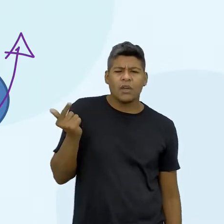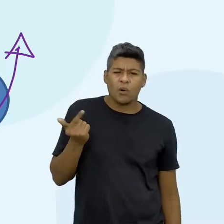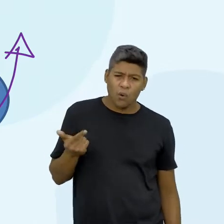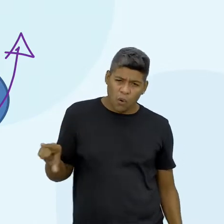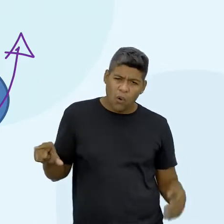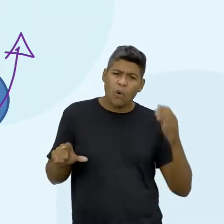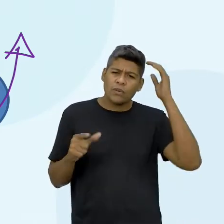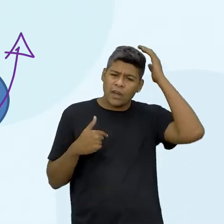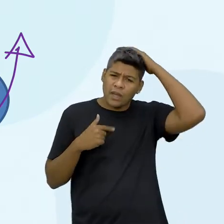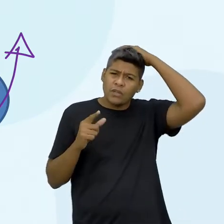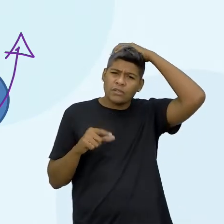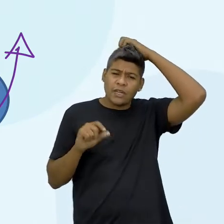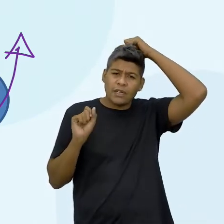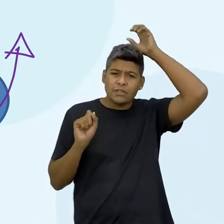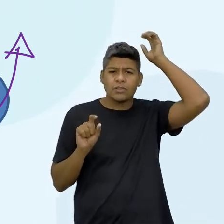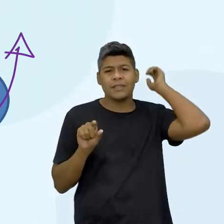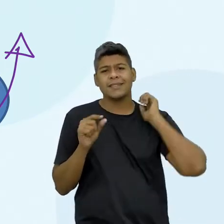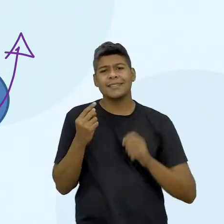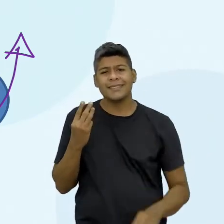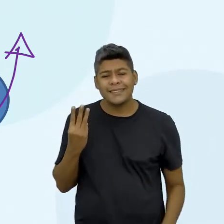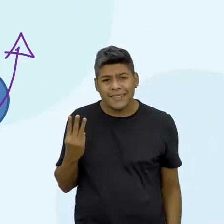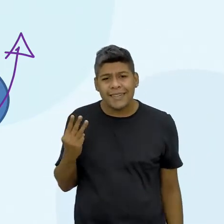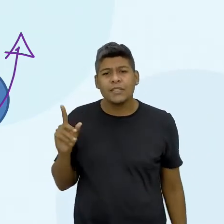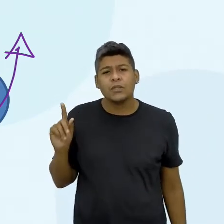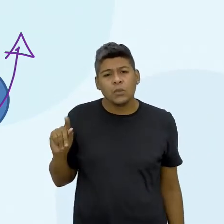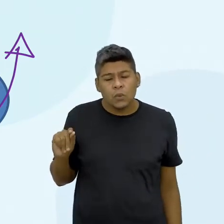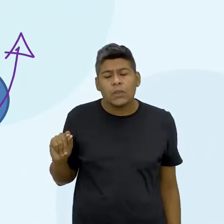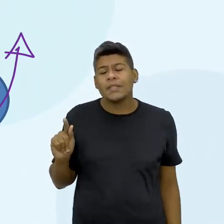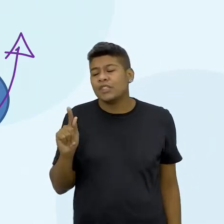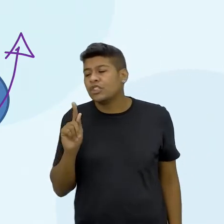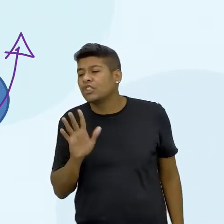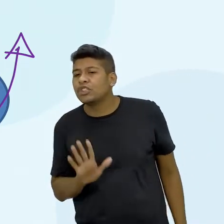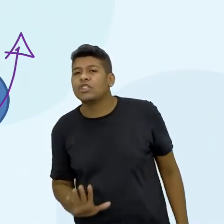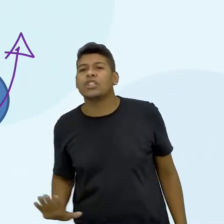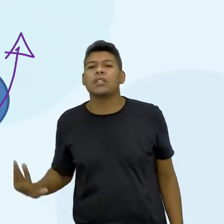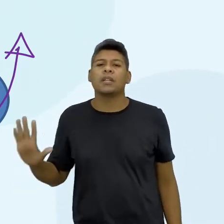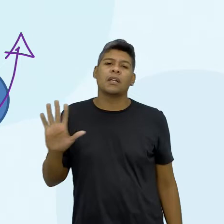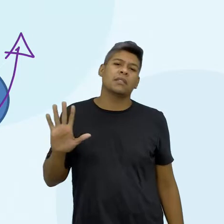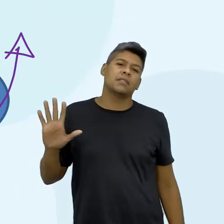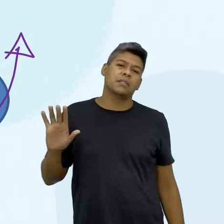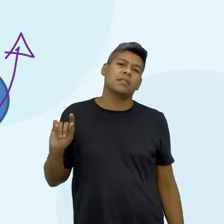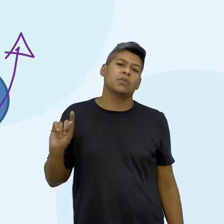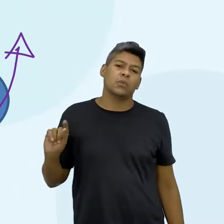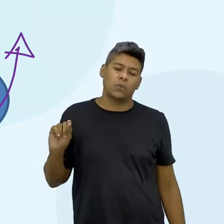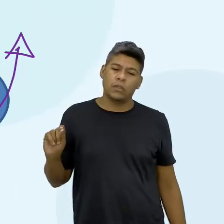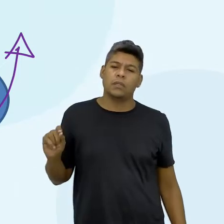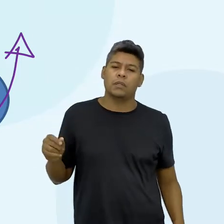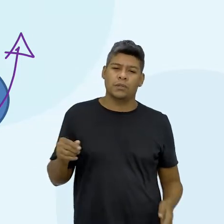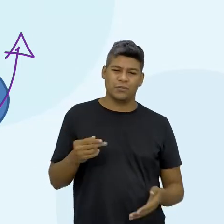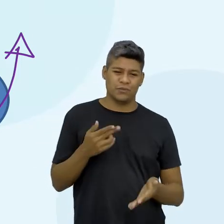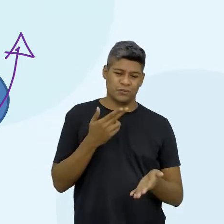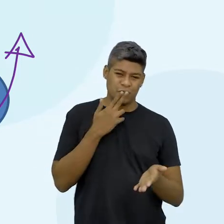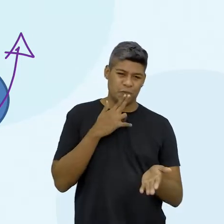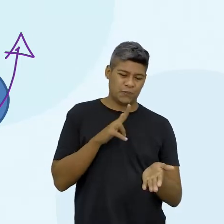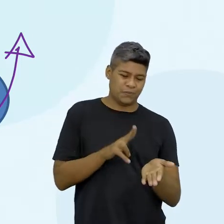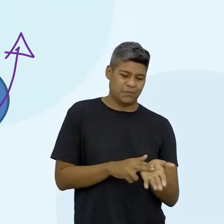mas eu selecionei essas 3 aí como generalizando aí essa situação do envelope. Então nós estamos aí na